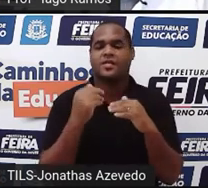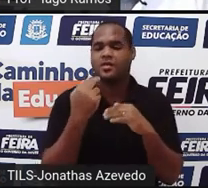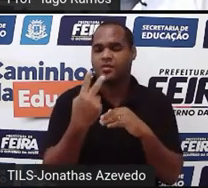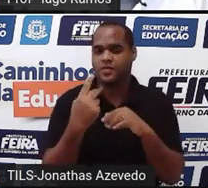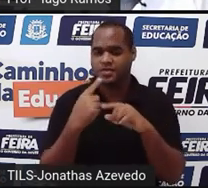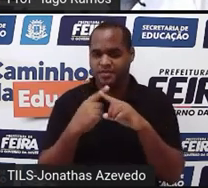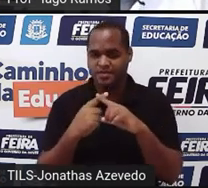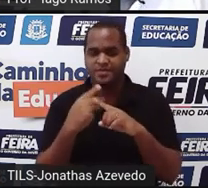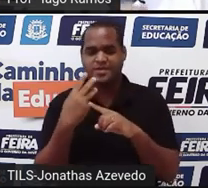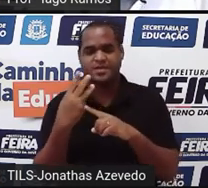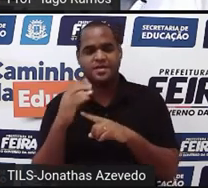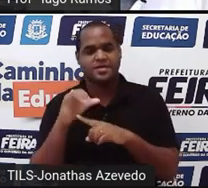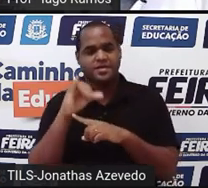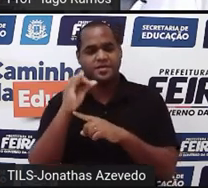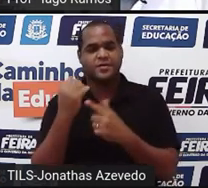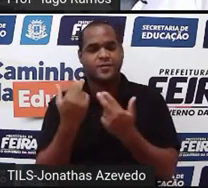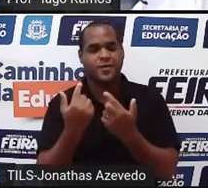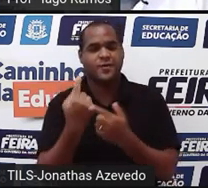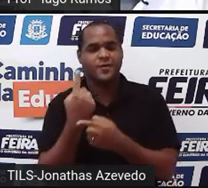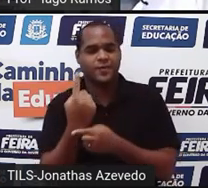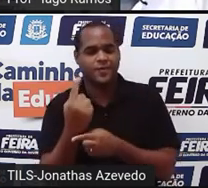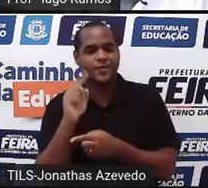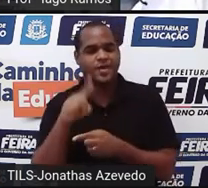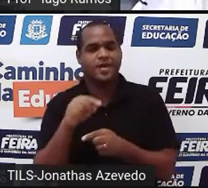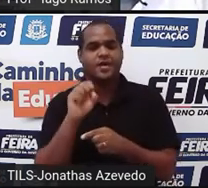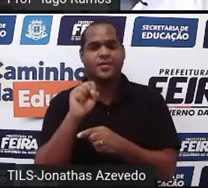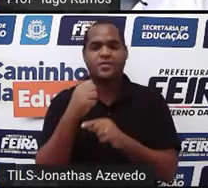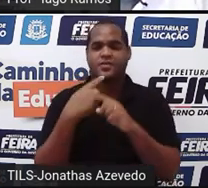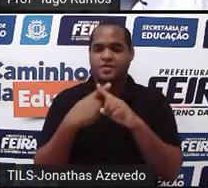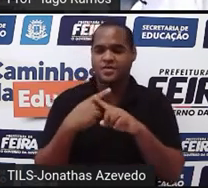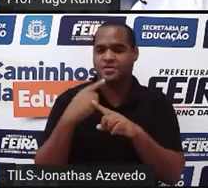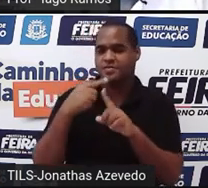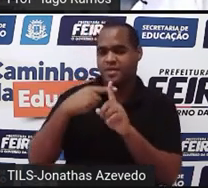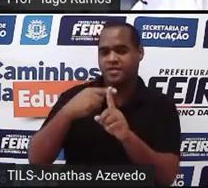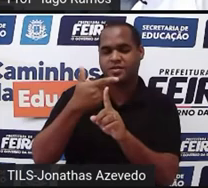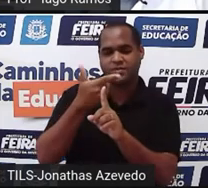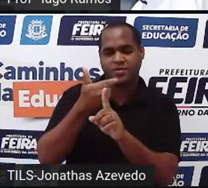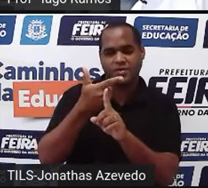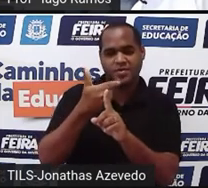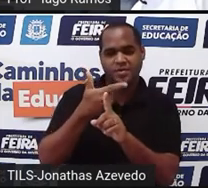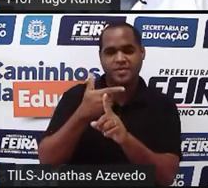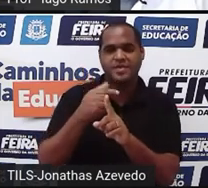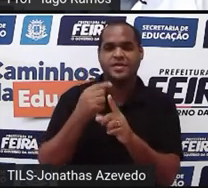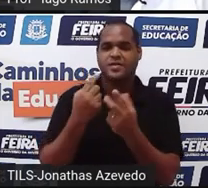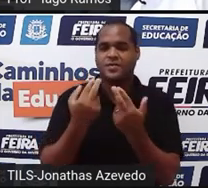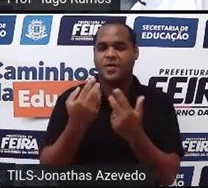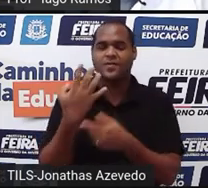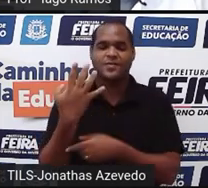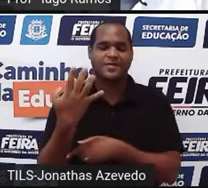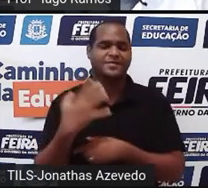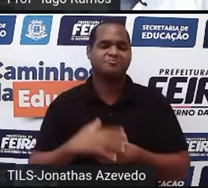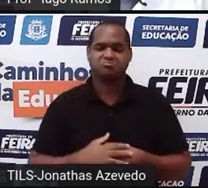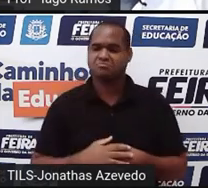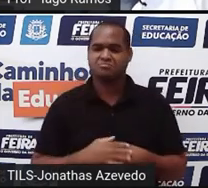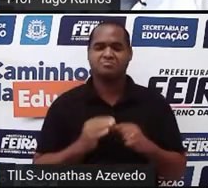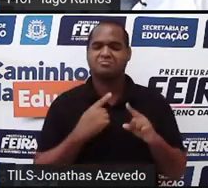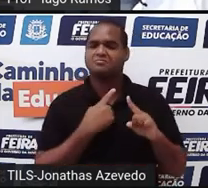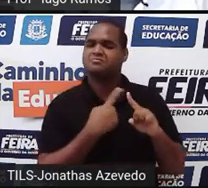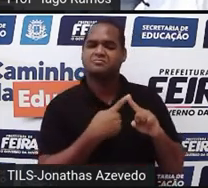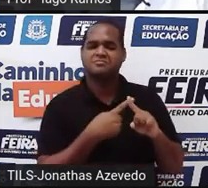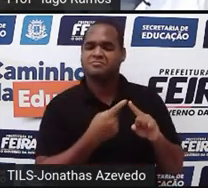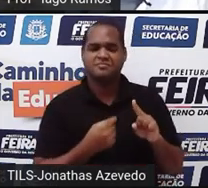3y igual a 1 equivale e a fração 8x mais 12y igual a 4. Por que, professor?